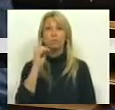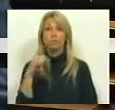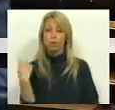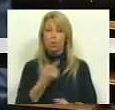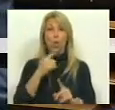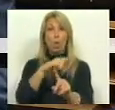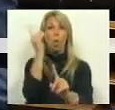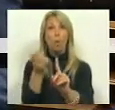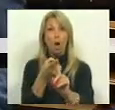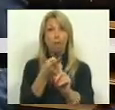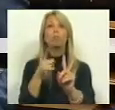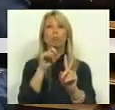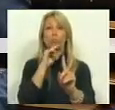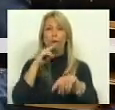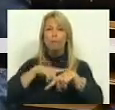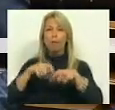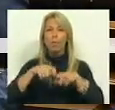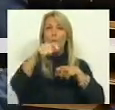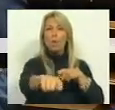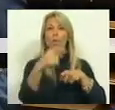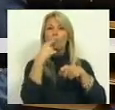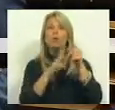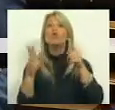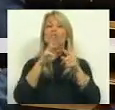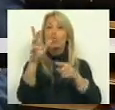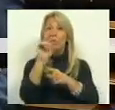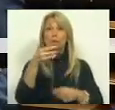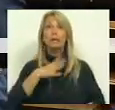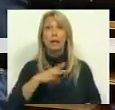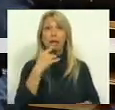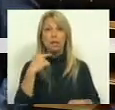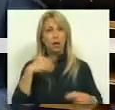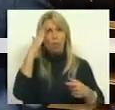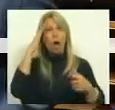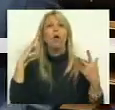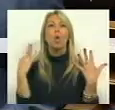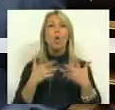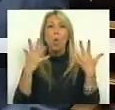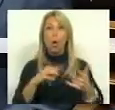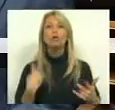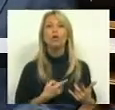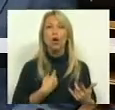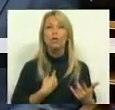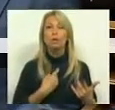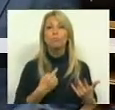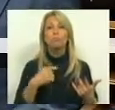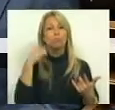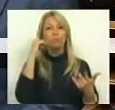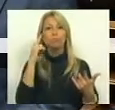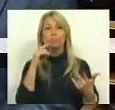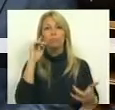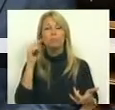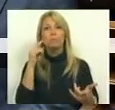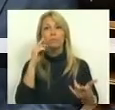carência de juros, isso significava, Sr. Primeiro-Ministro, pelos nossos cálculos, que Portugal necessitaria de pelo menos